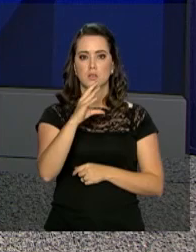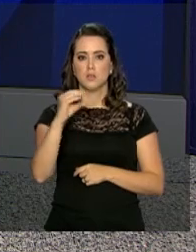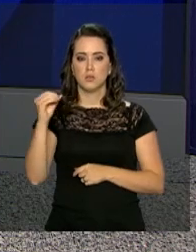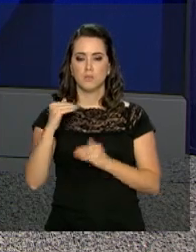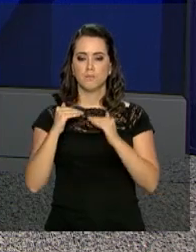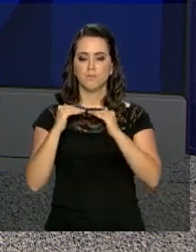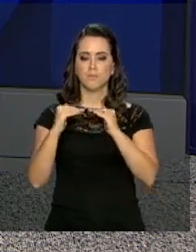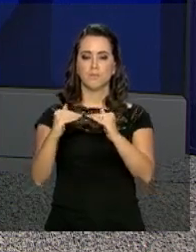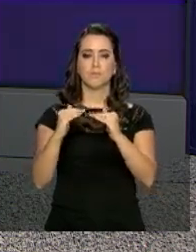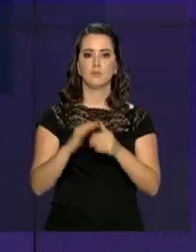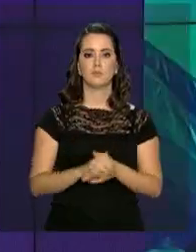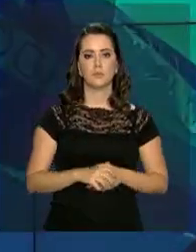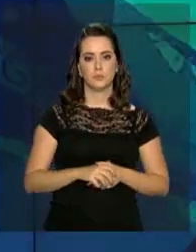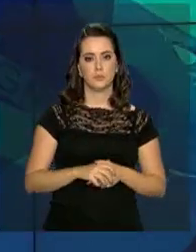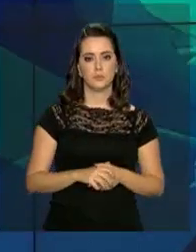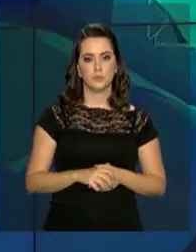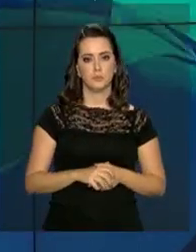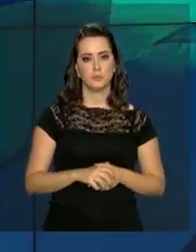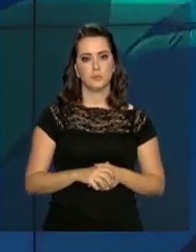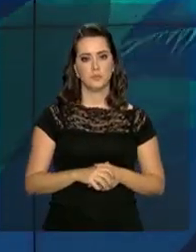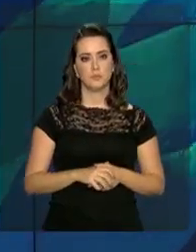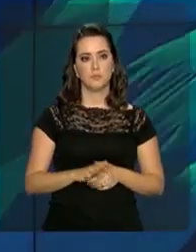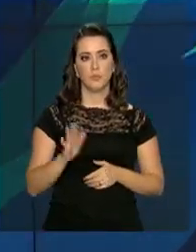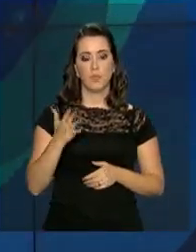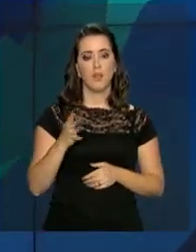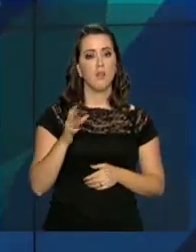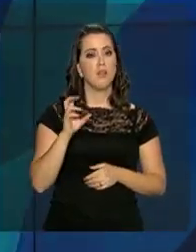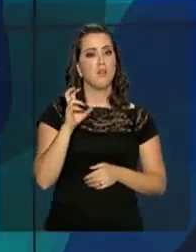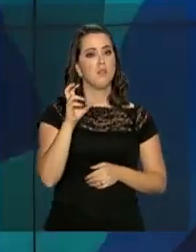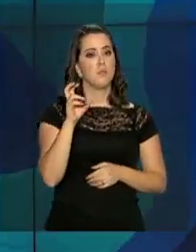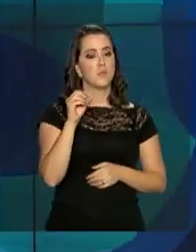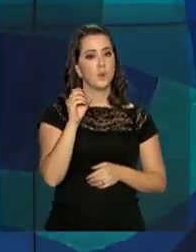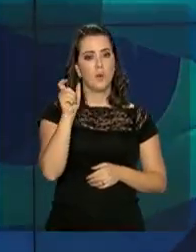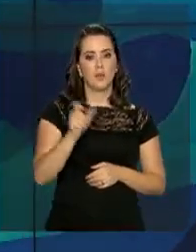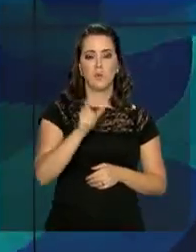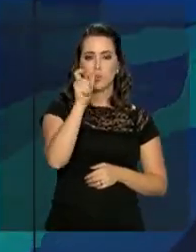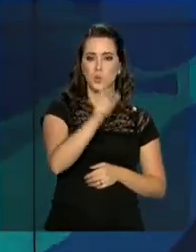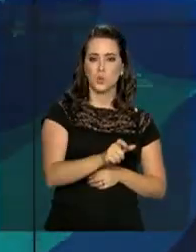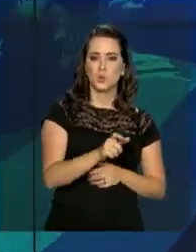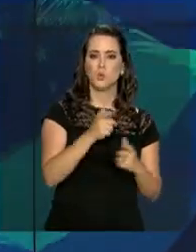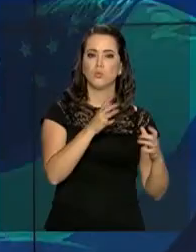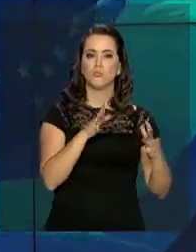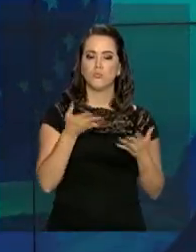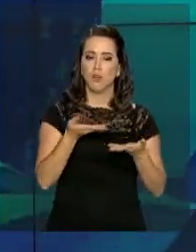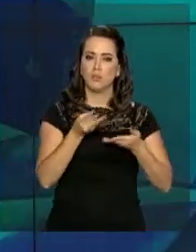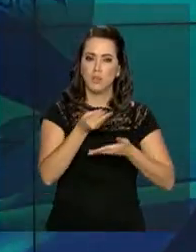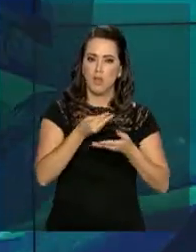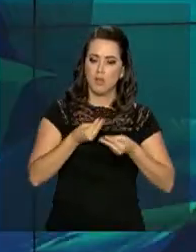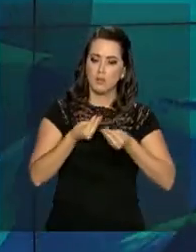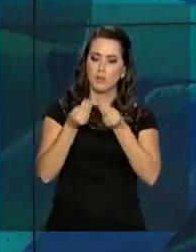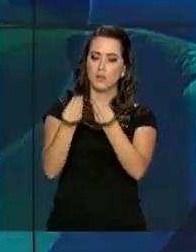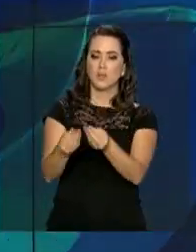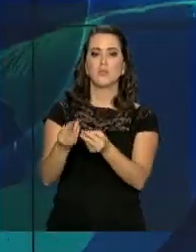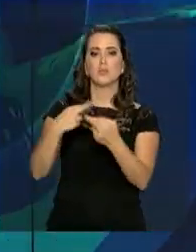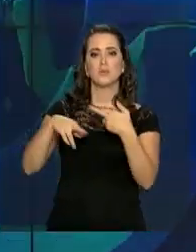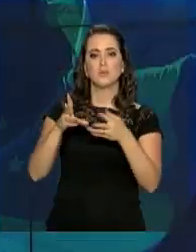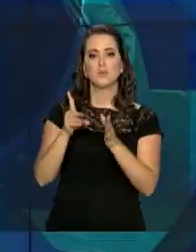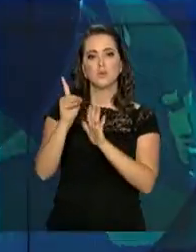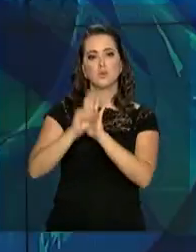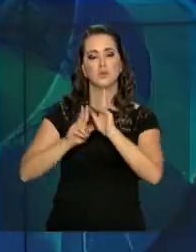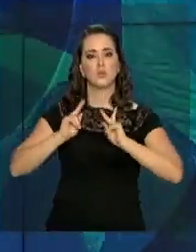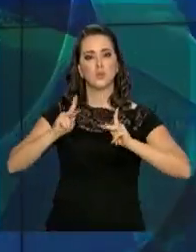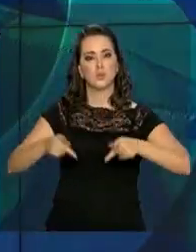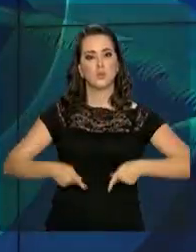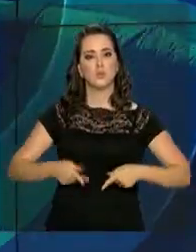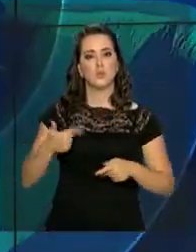manteve estável. E cerca de 50 personalidades e entidades receberam o prêmio Direitos Humanos